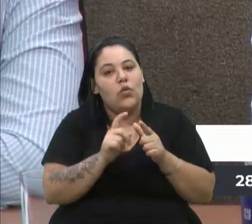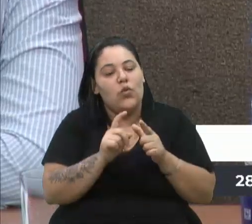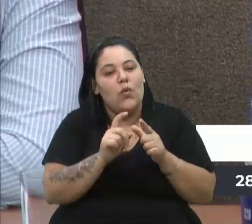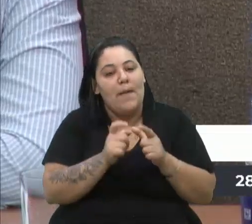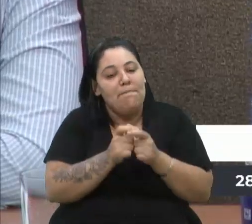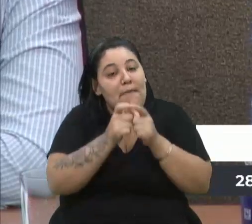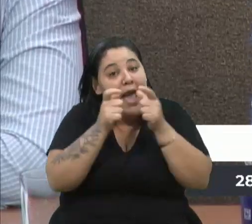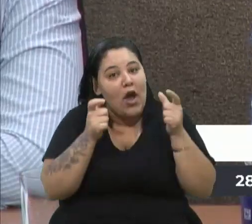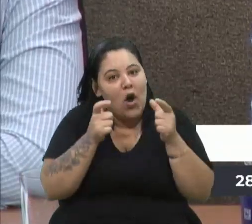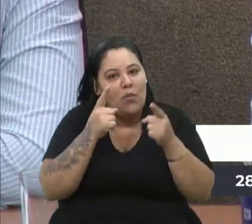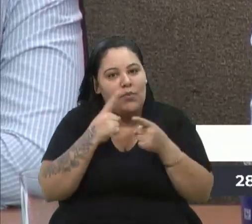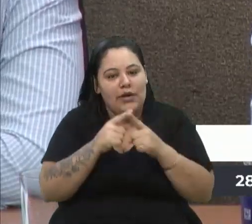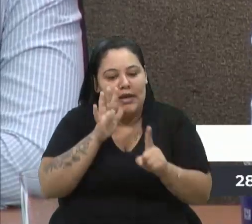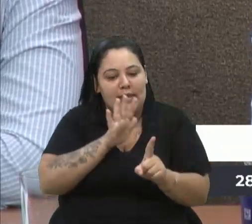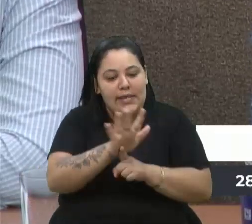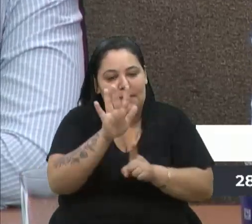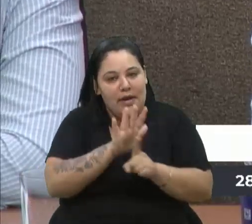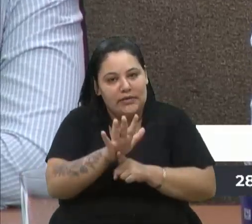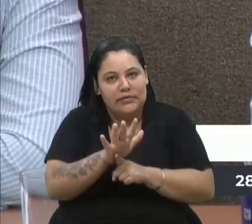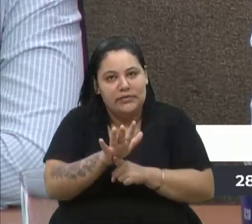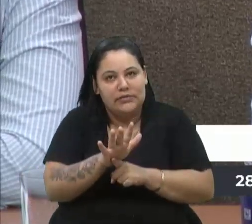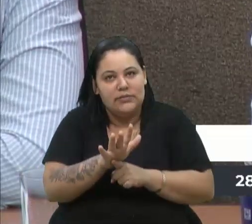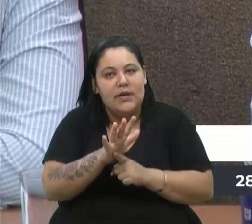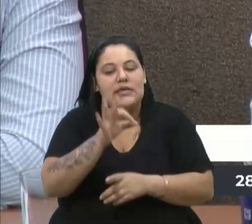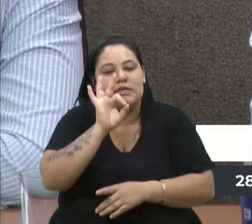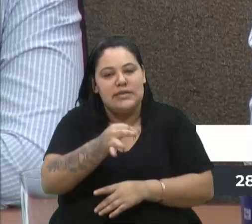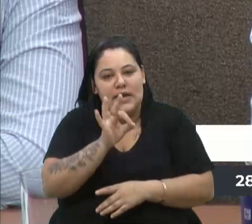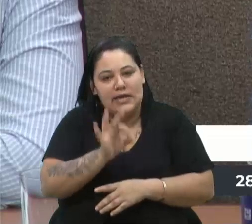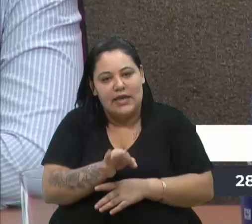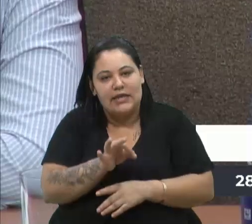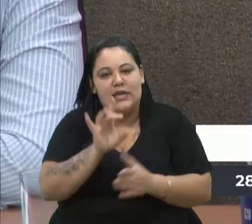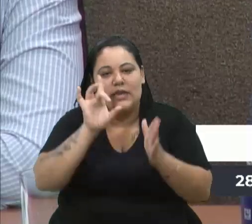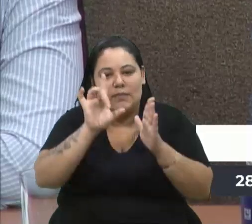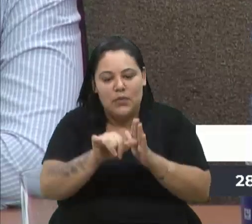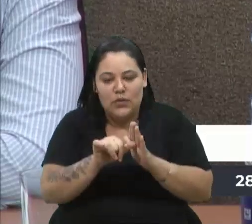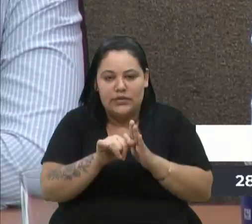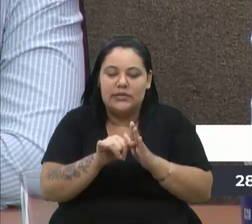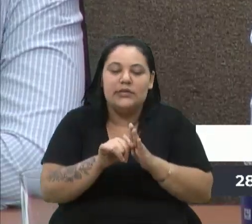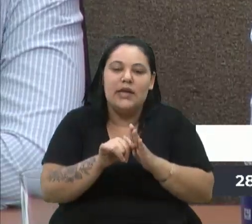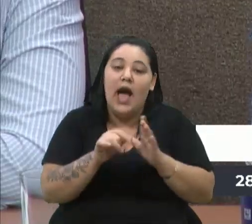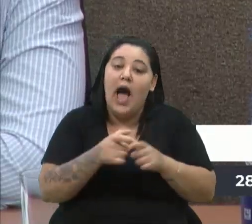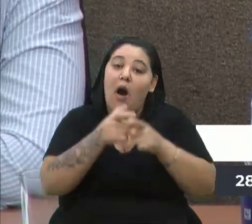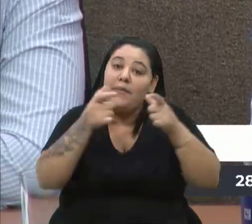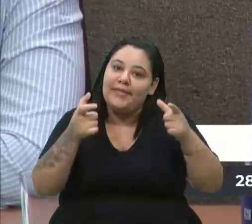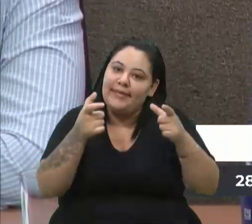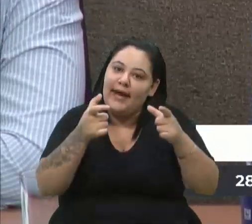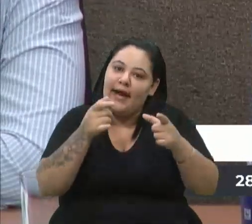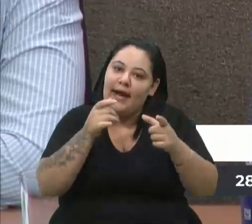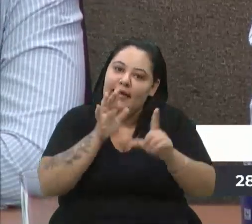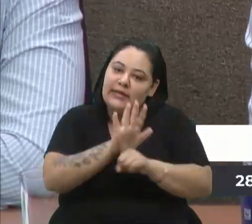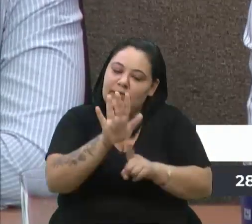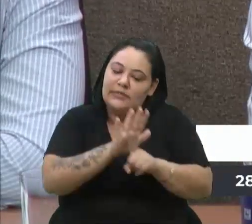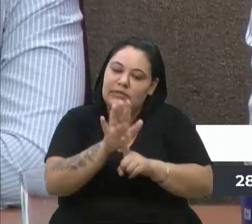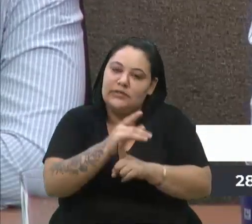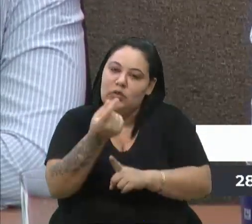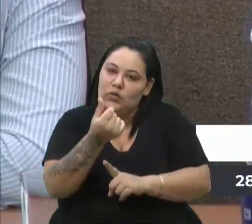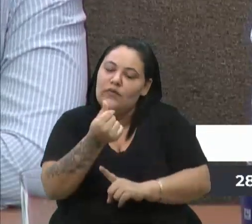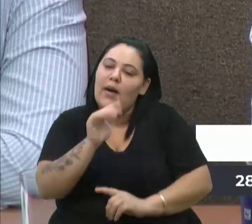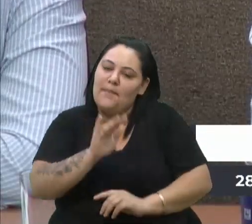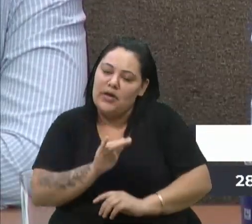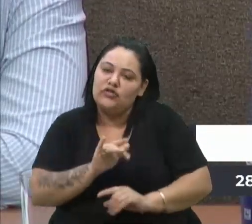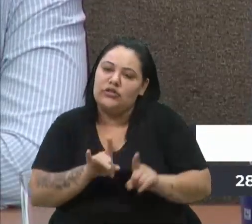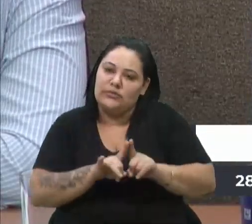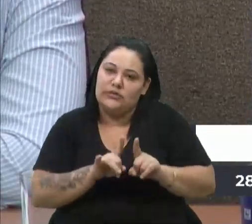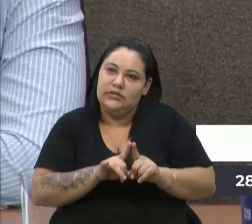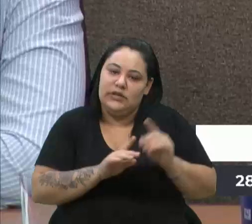pequena mas quando aumentar com certeza os custos vão se equivaler e a construção tradicional vai deixar de